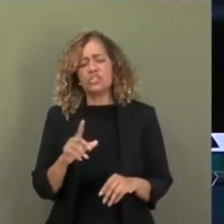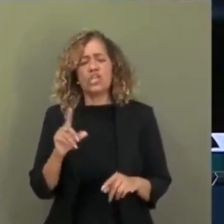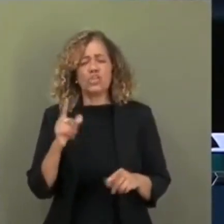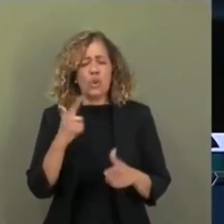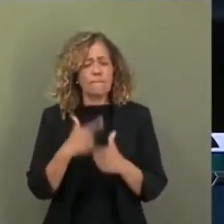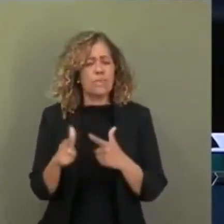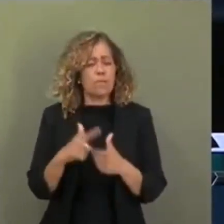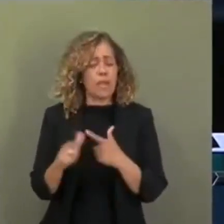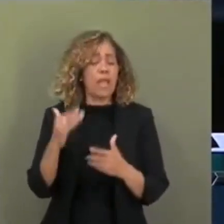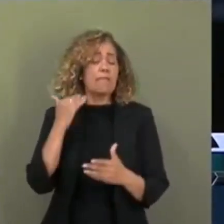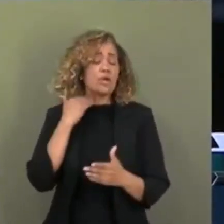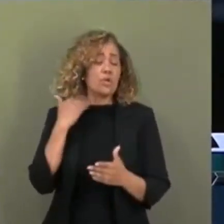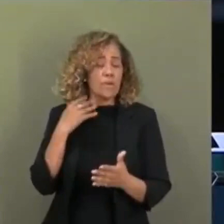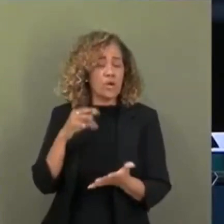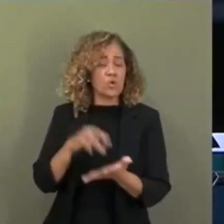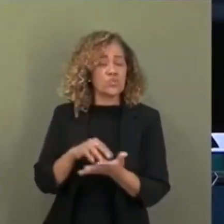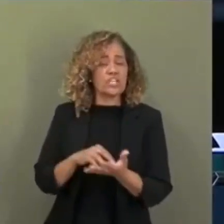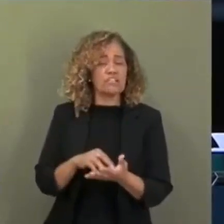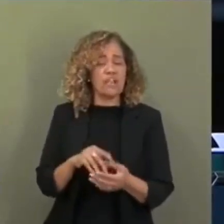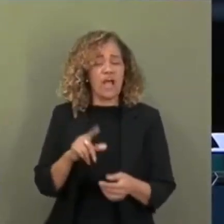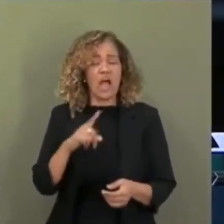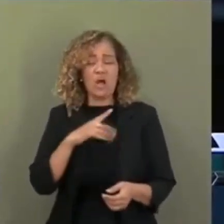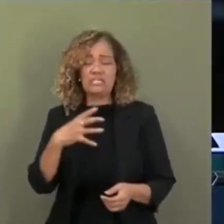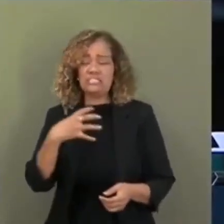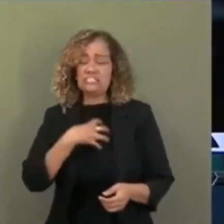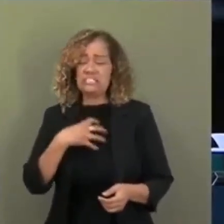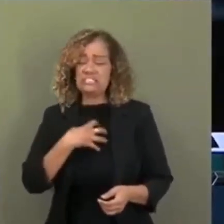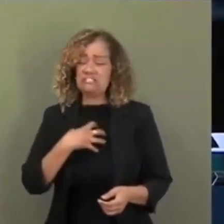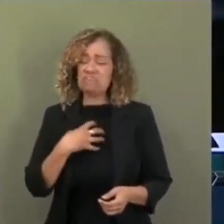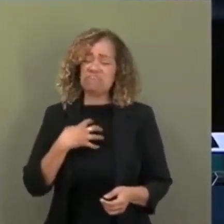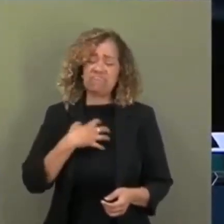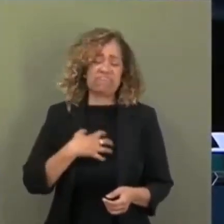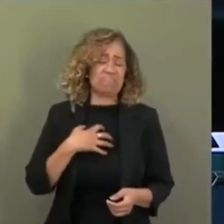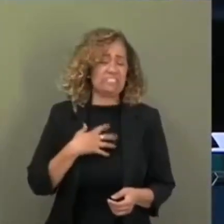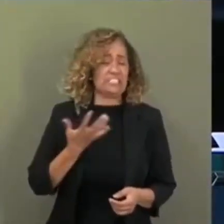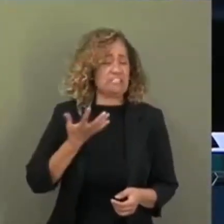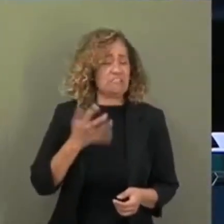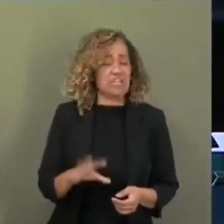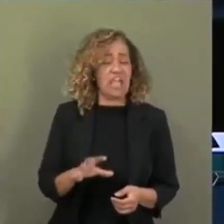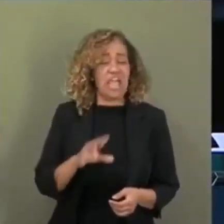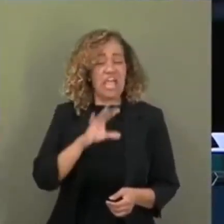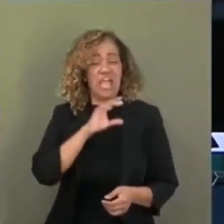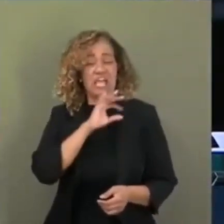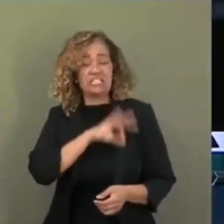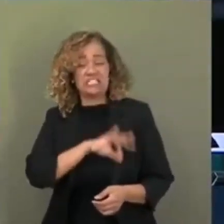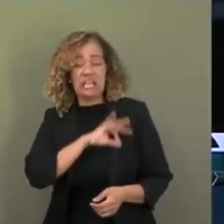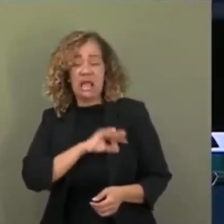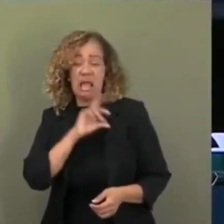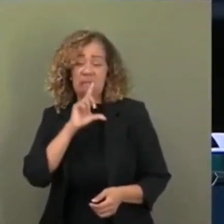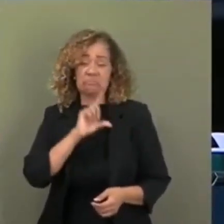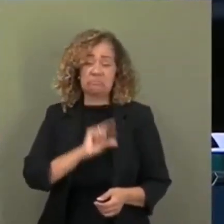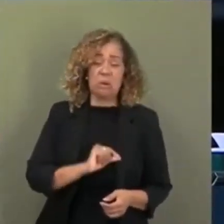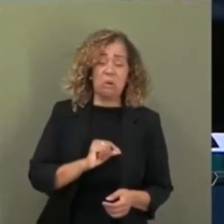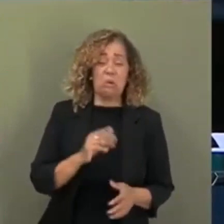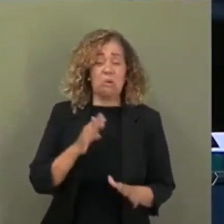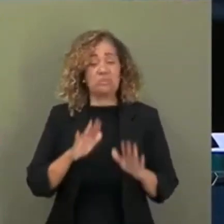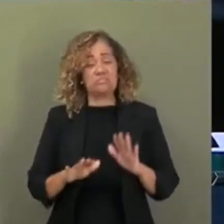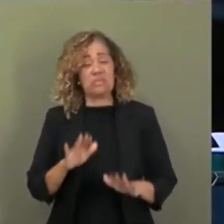no Banco Central recente de insatisfação, porque tem salários congelados há muito tempo, mas pessoas têm feito